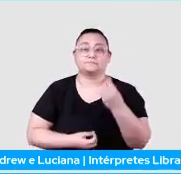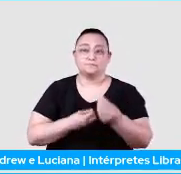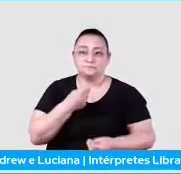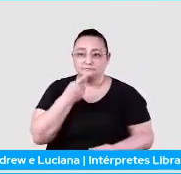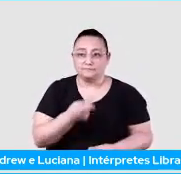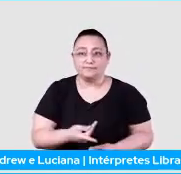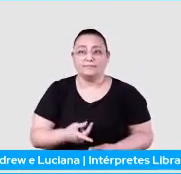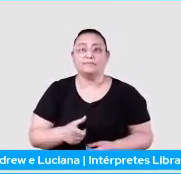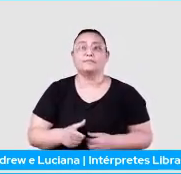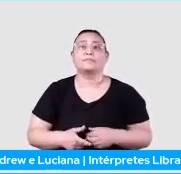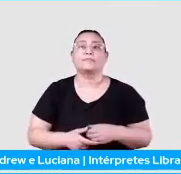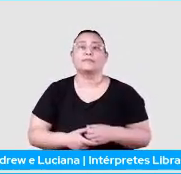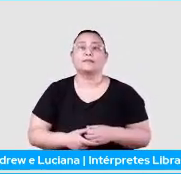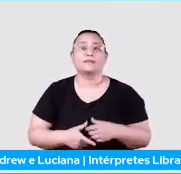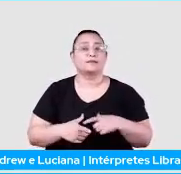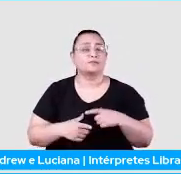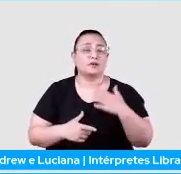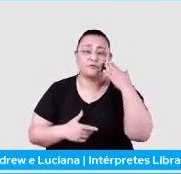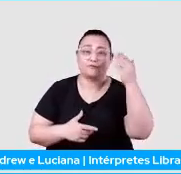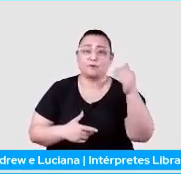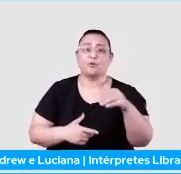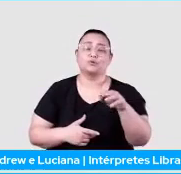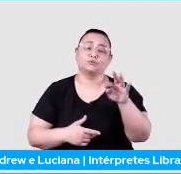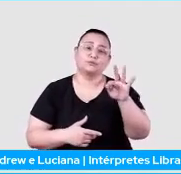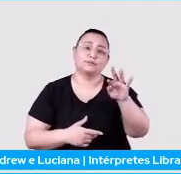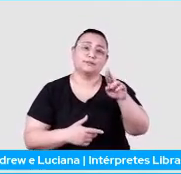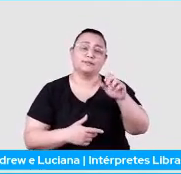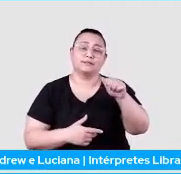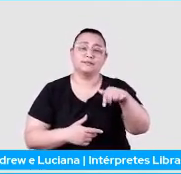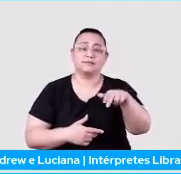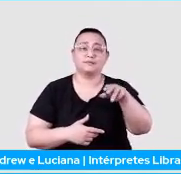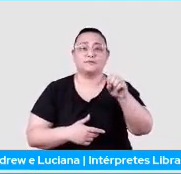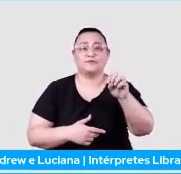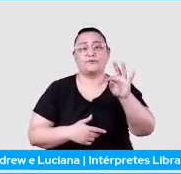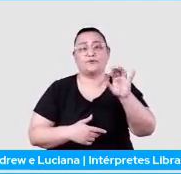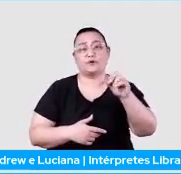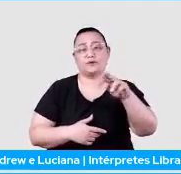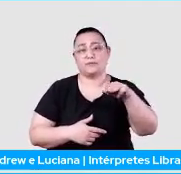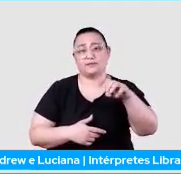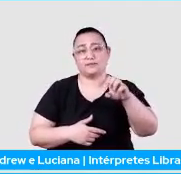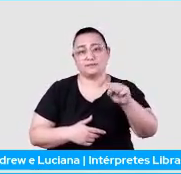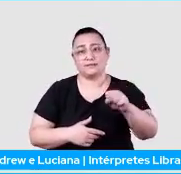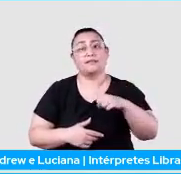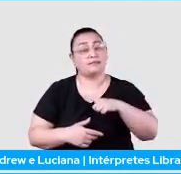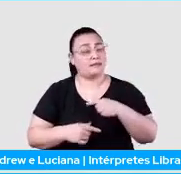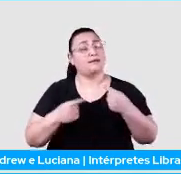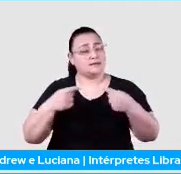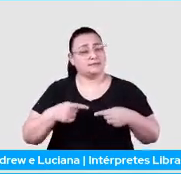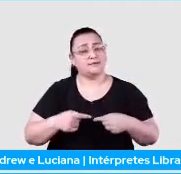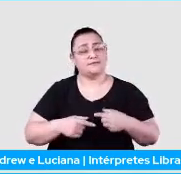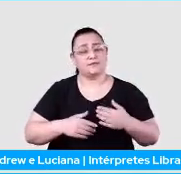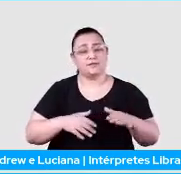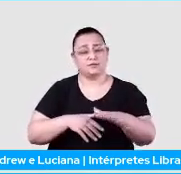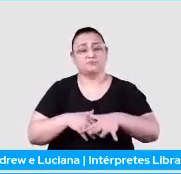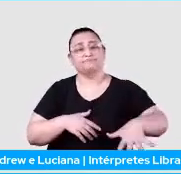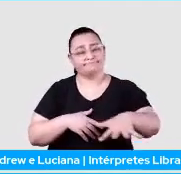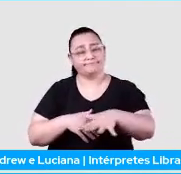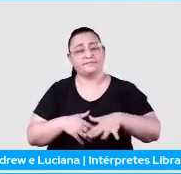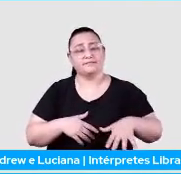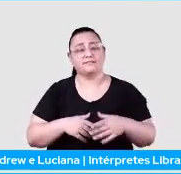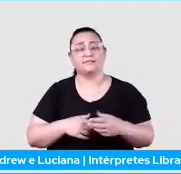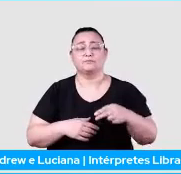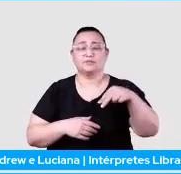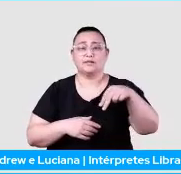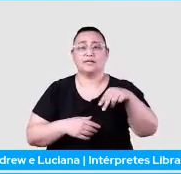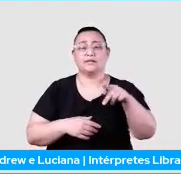transformas estão muito altos, né? Isso é um estado da arte aí, hoje dia. Tem os desafios nesse campo de processamento de linguagem natural, como